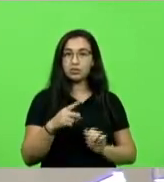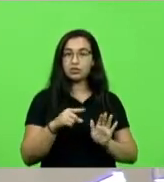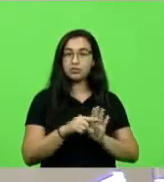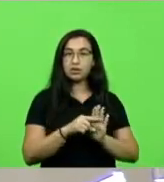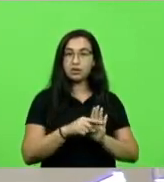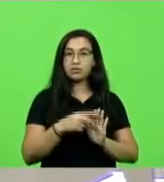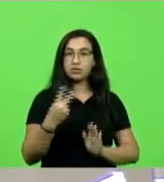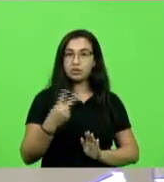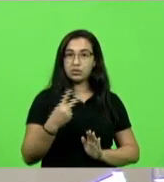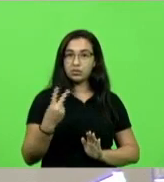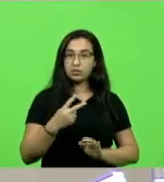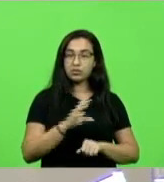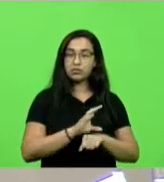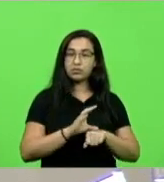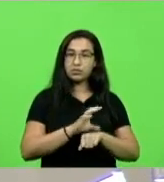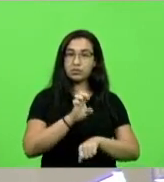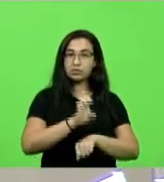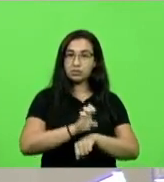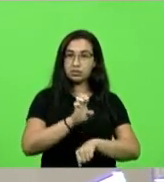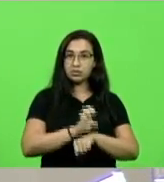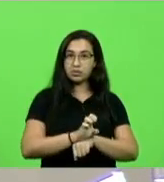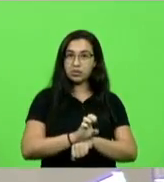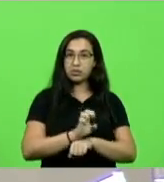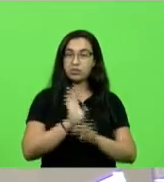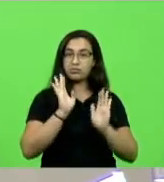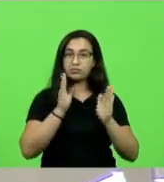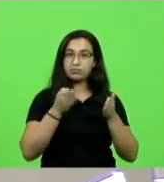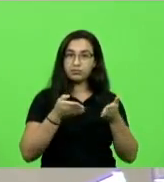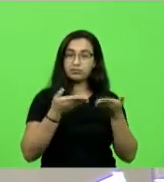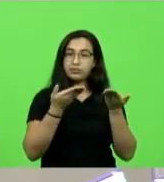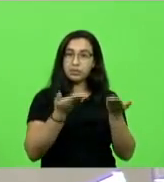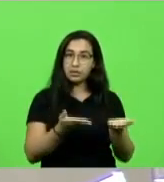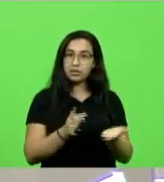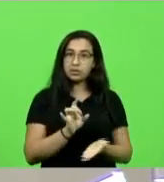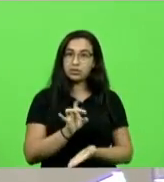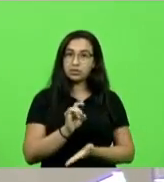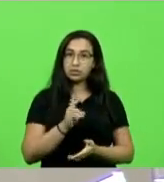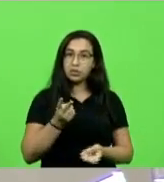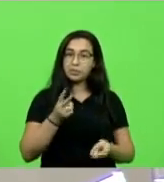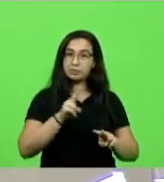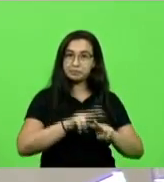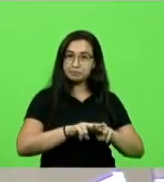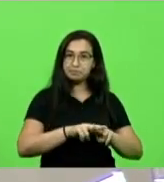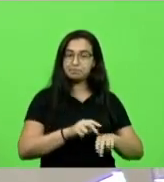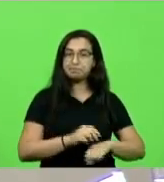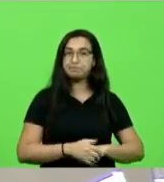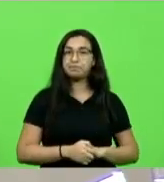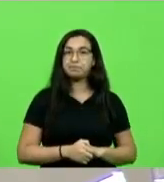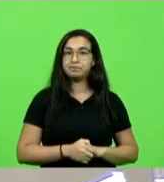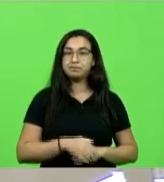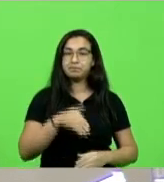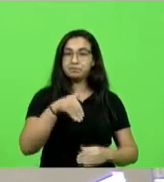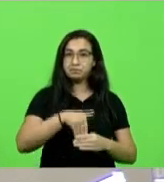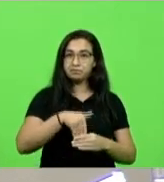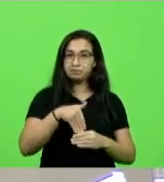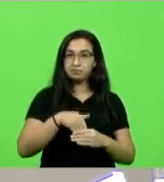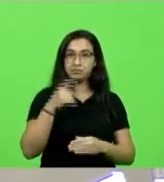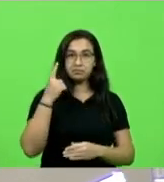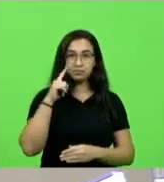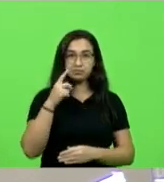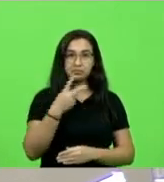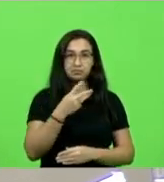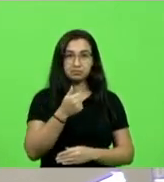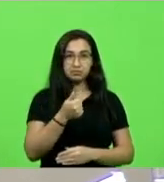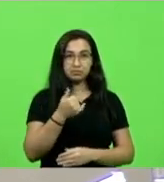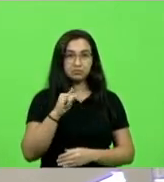Constituição Estadual, exclusivamente em relação à prisão. Em votação realizada no dia 21 de janeiro, a